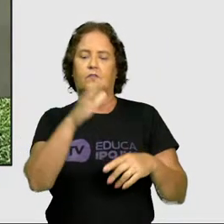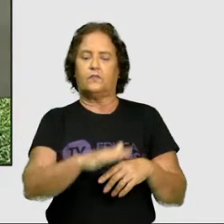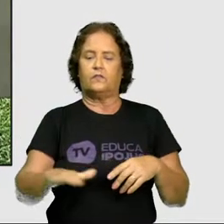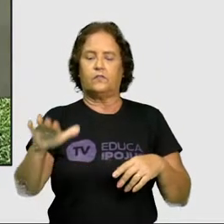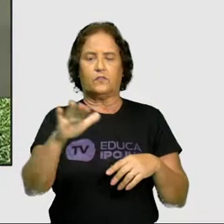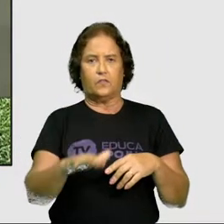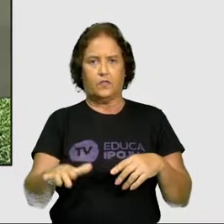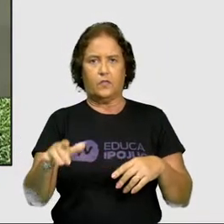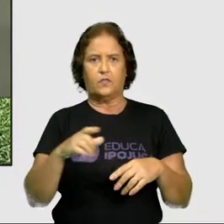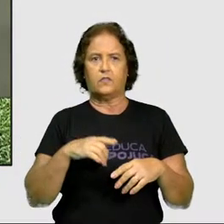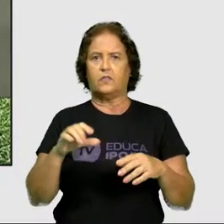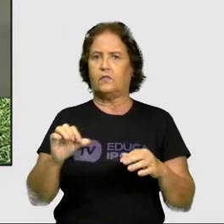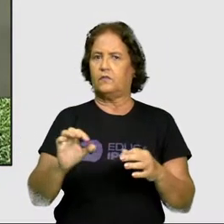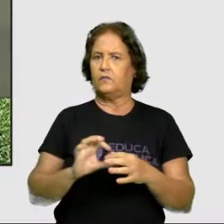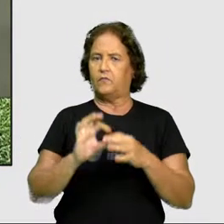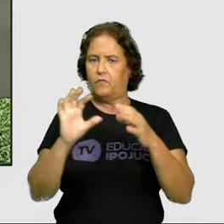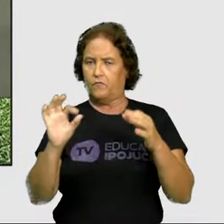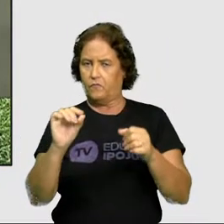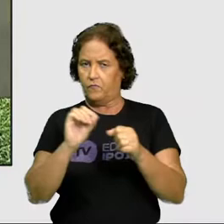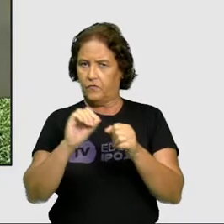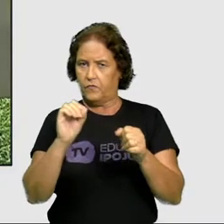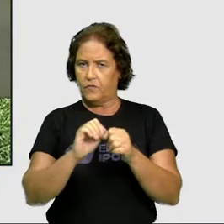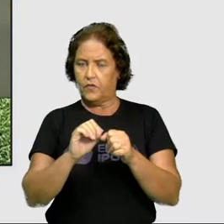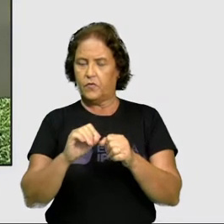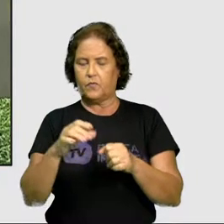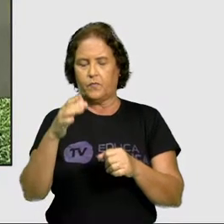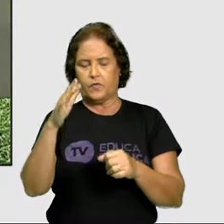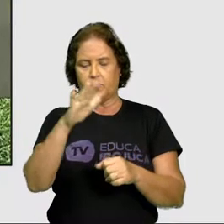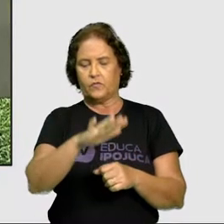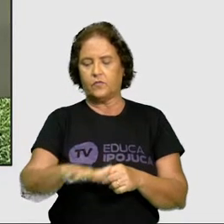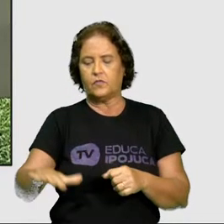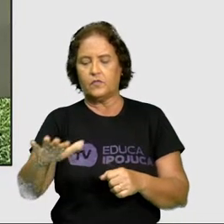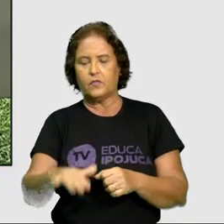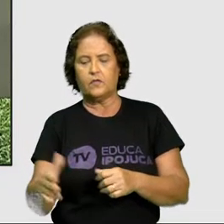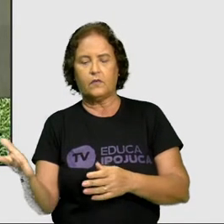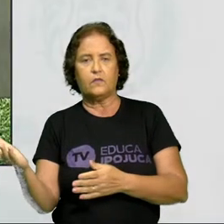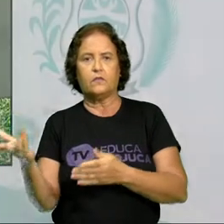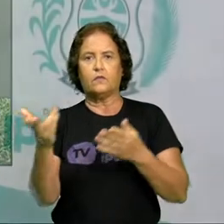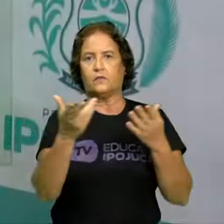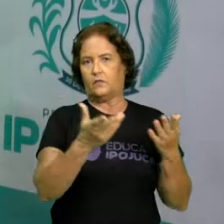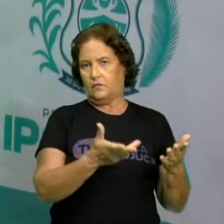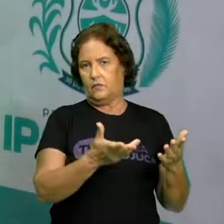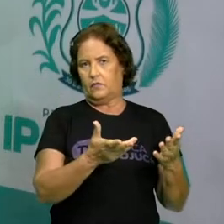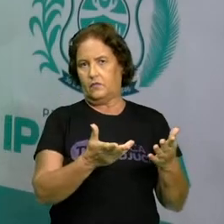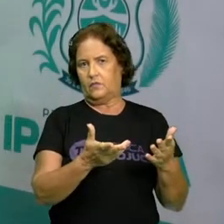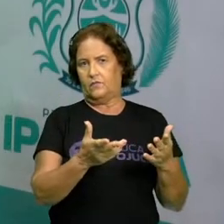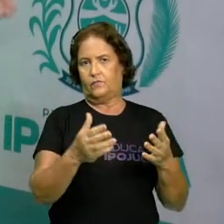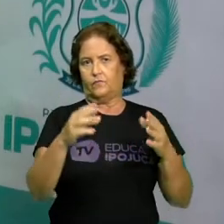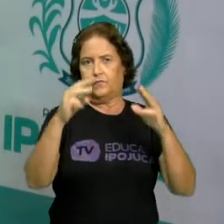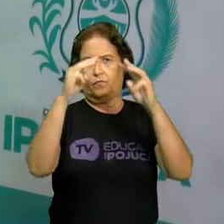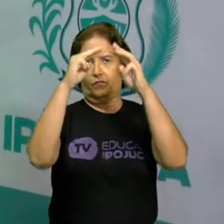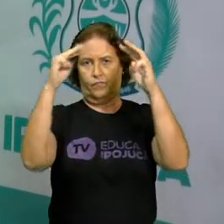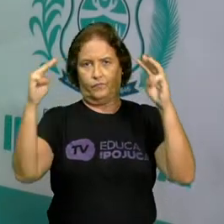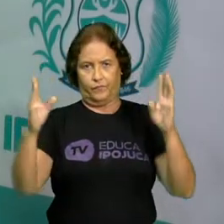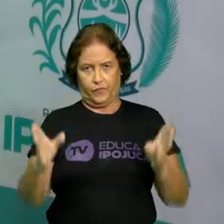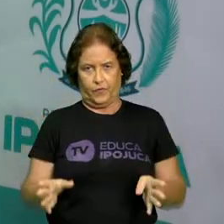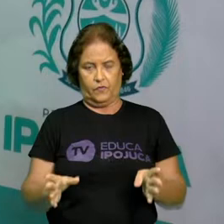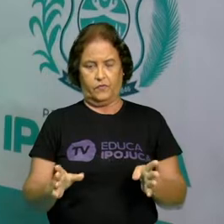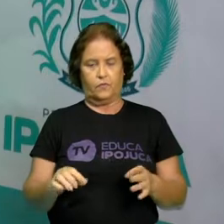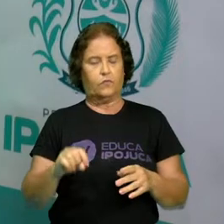possa ter contato com o museu, porque eles não têm o costume de ir, só quando a escola marca uma visita.